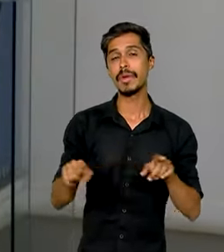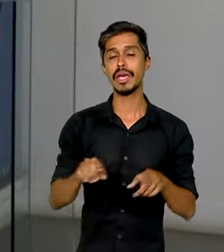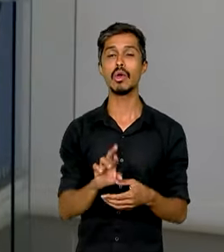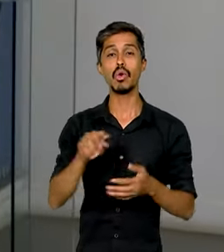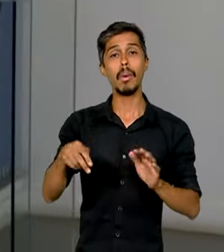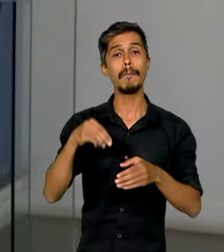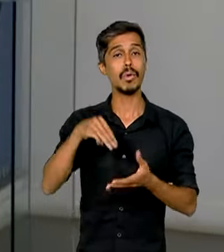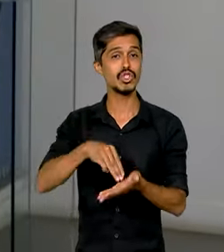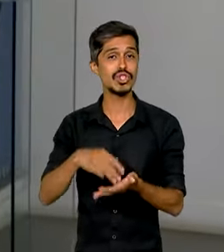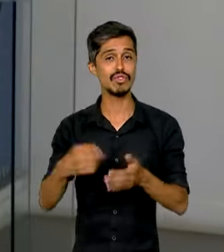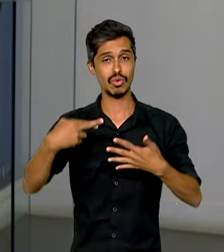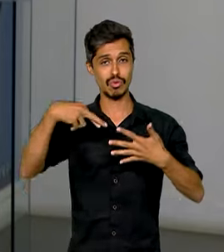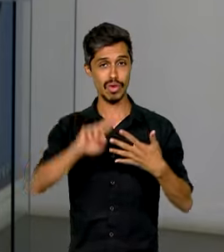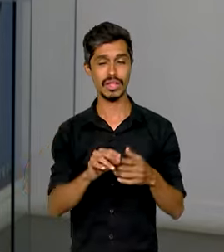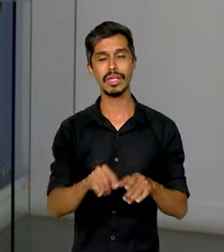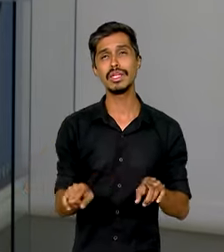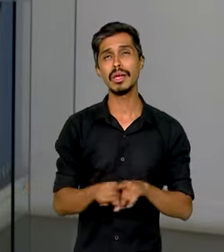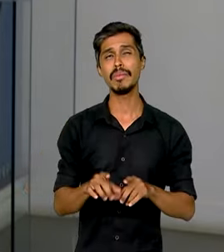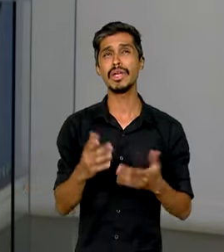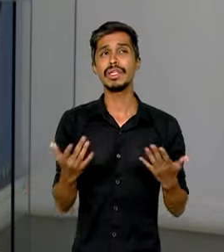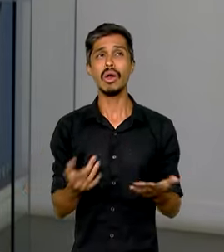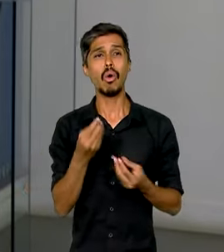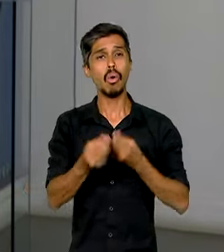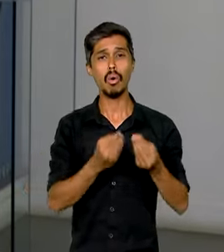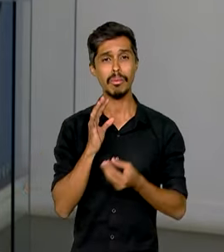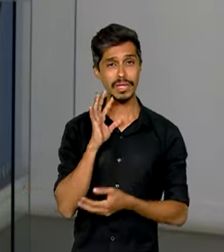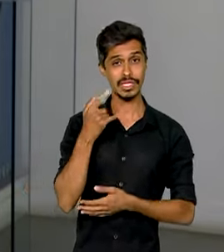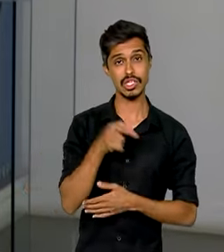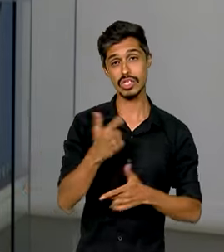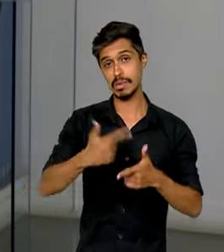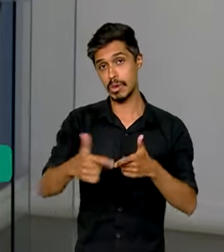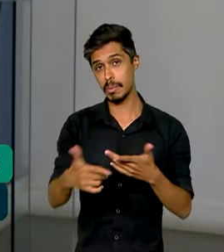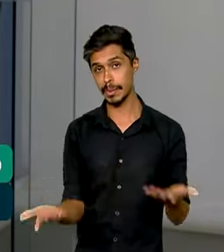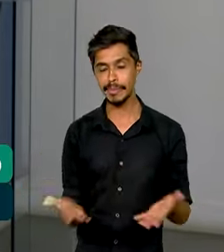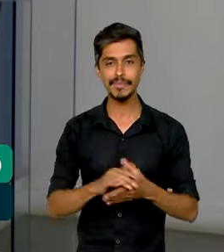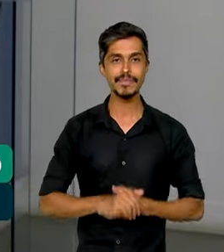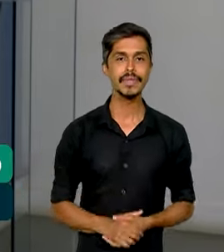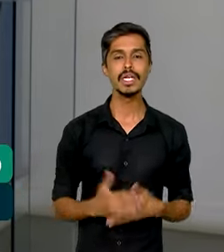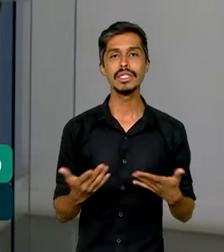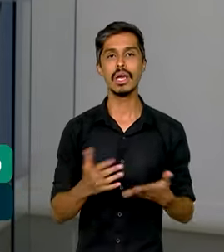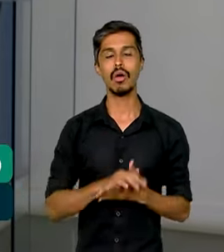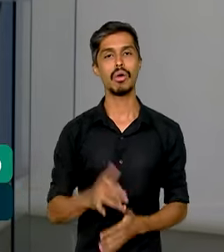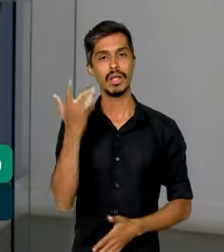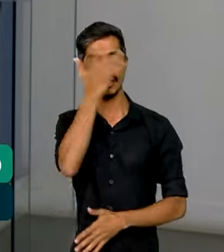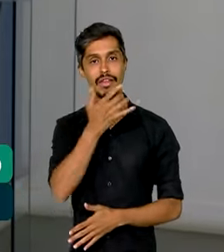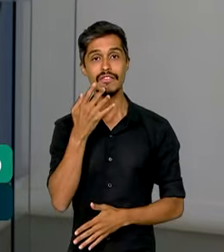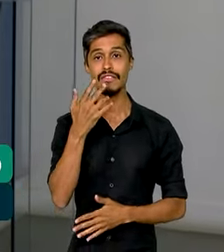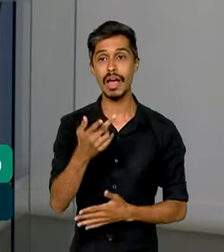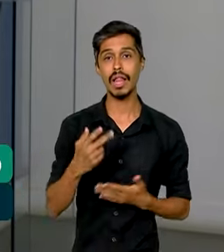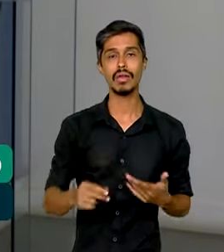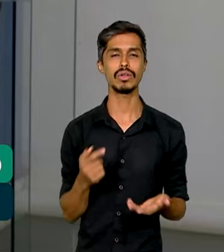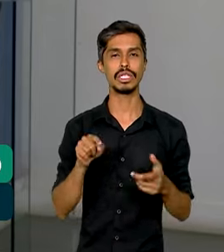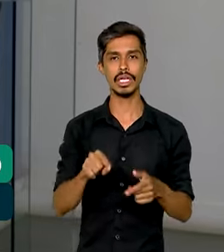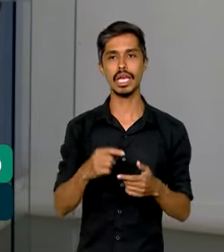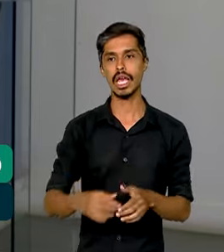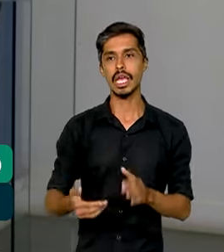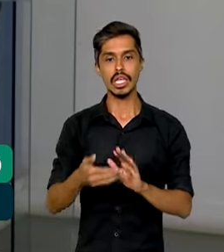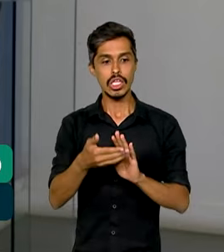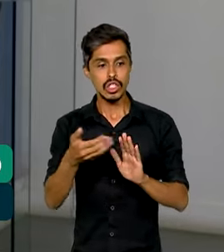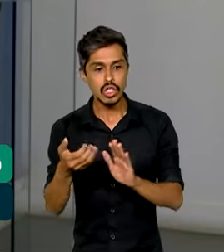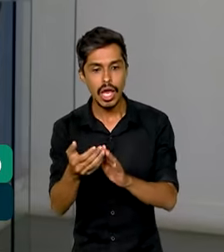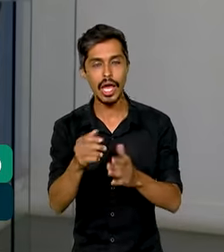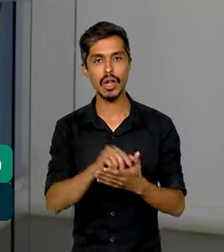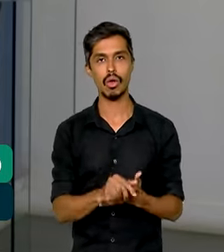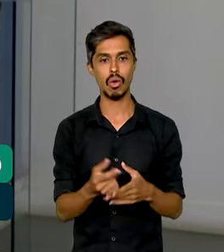também uma proposta, uma alternativa a essas isenções. Fernando Haddad disse que as isenções não criaram emprego na mesma